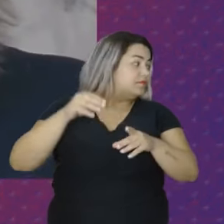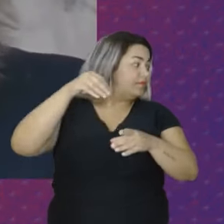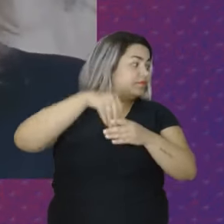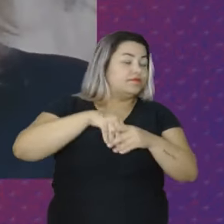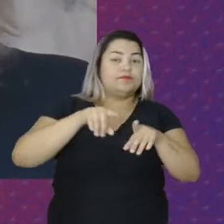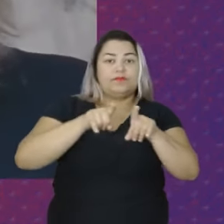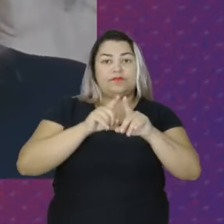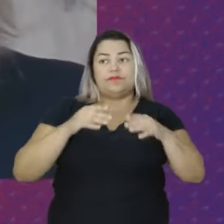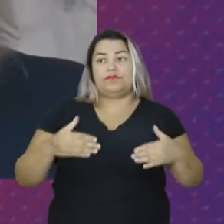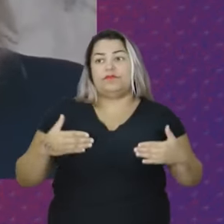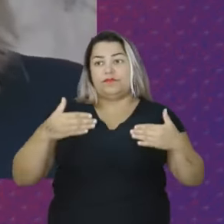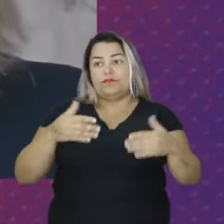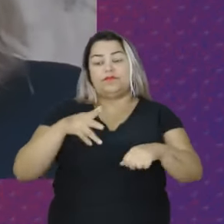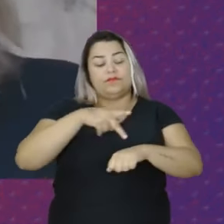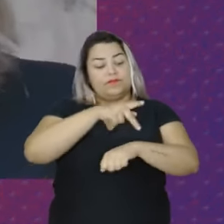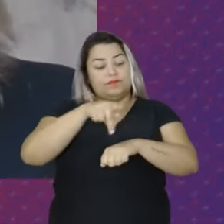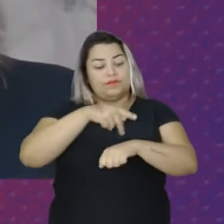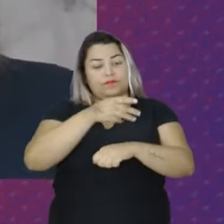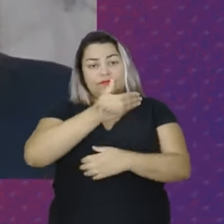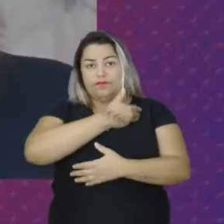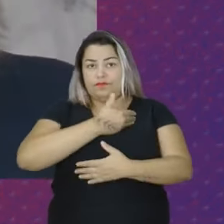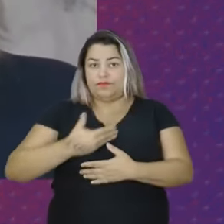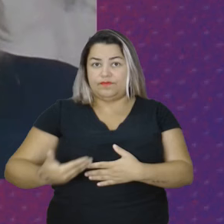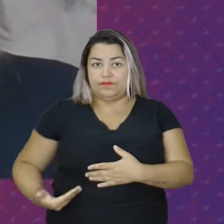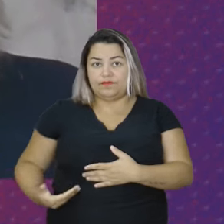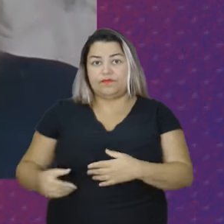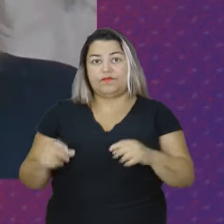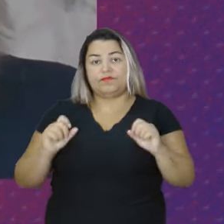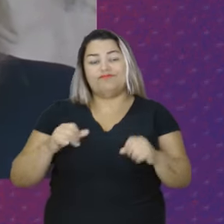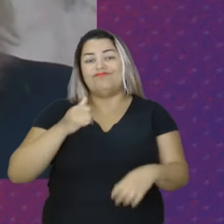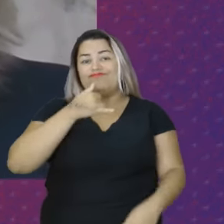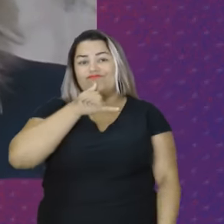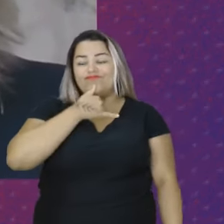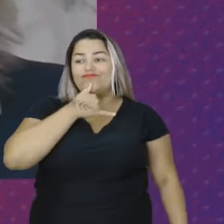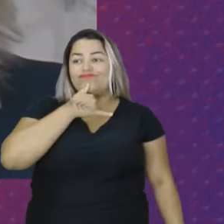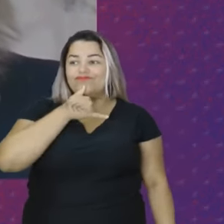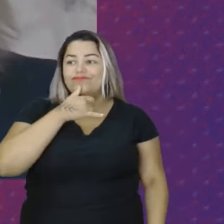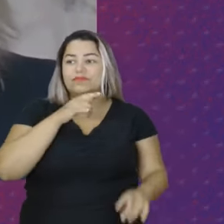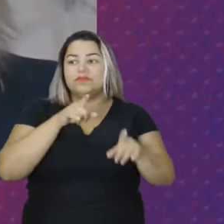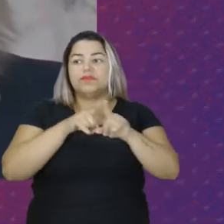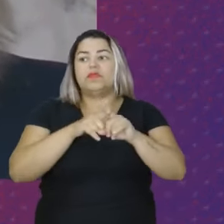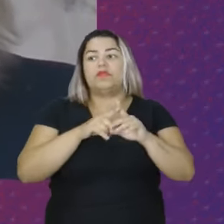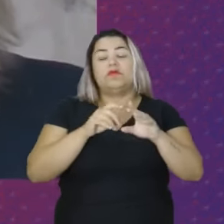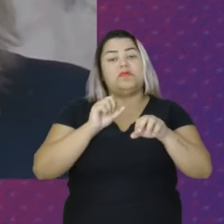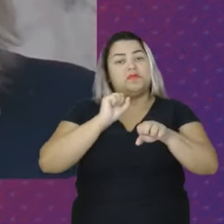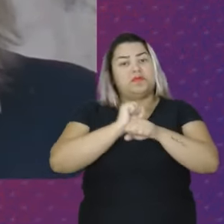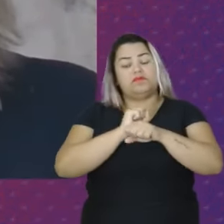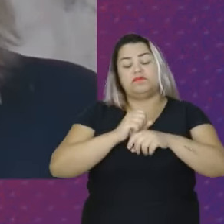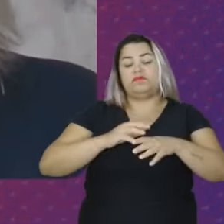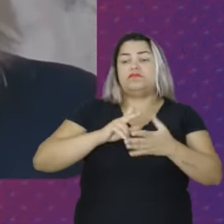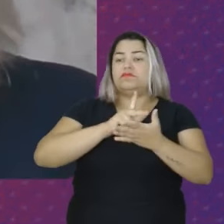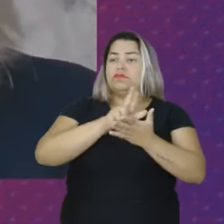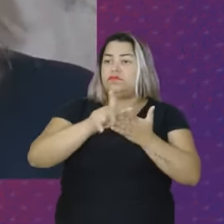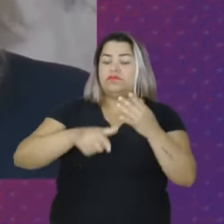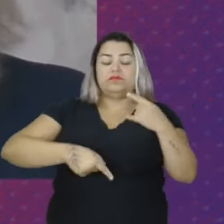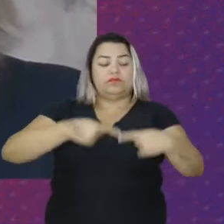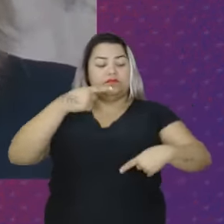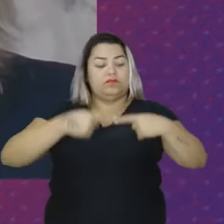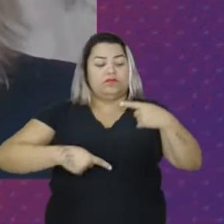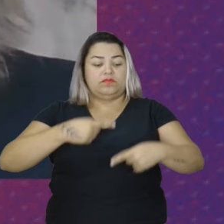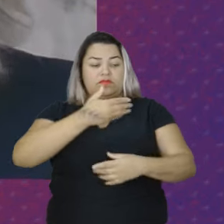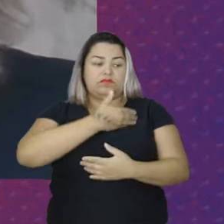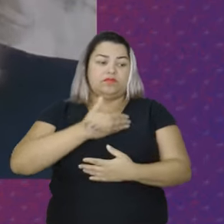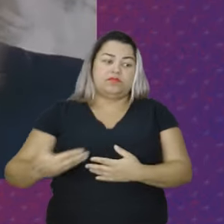frente do nosso país um governo que infelizmente desmontou diversas políticas públicas porque